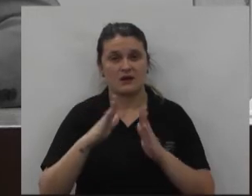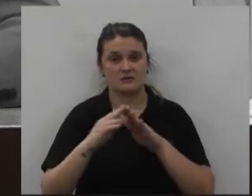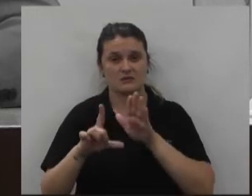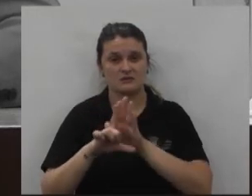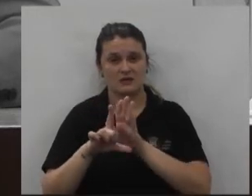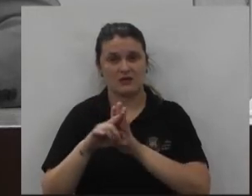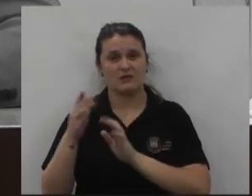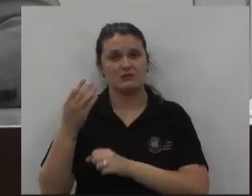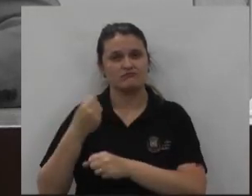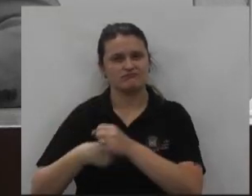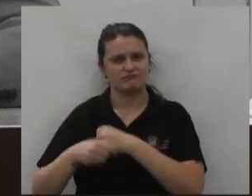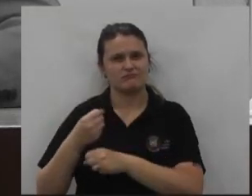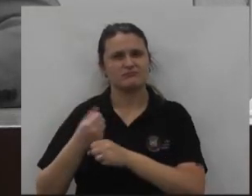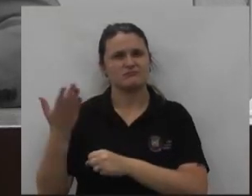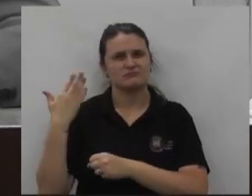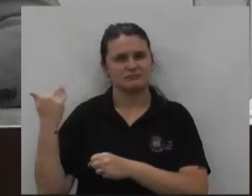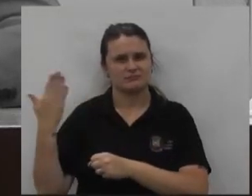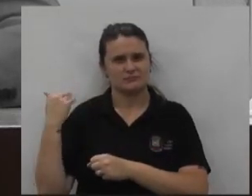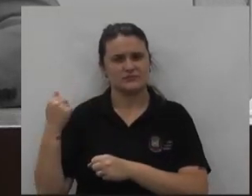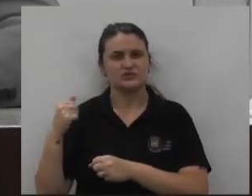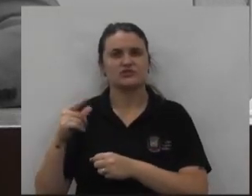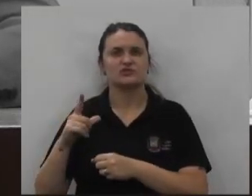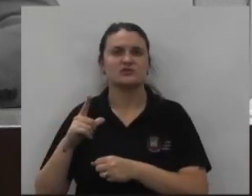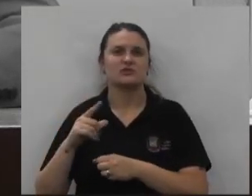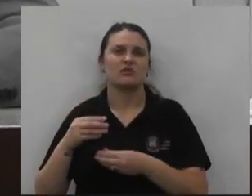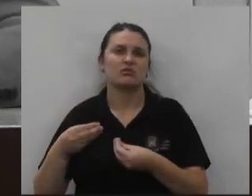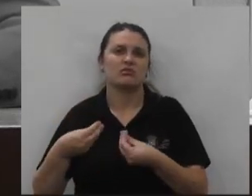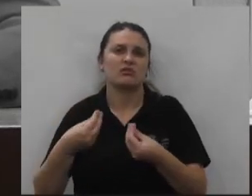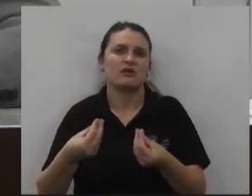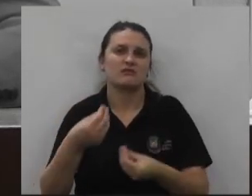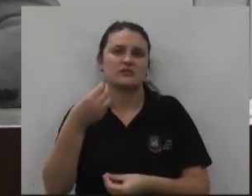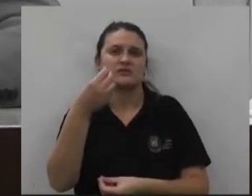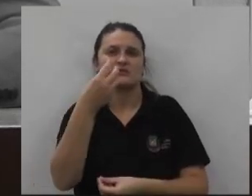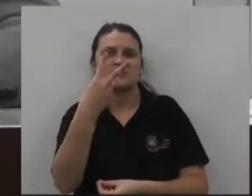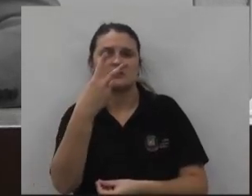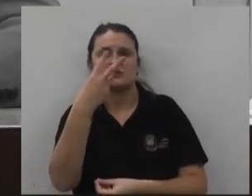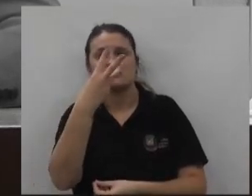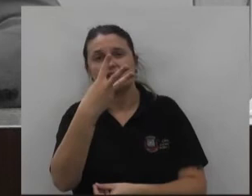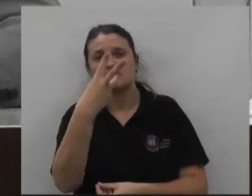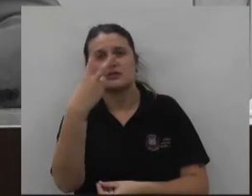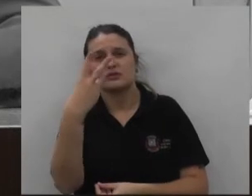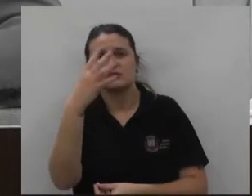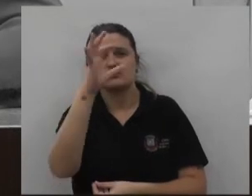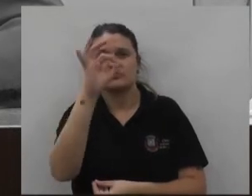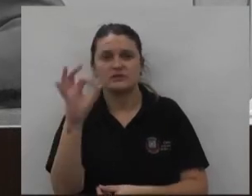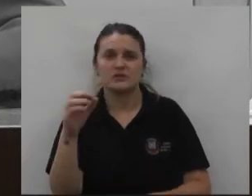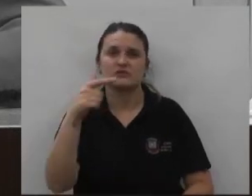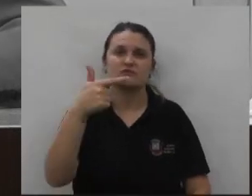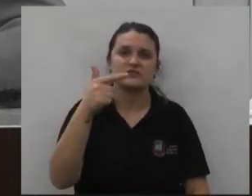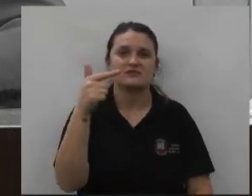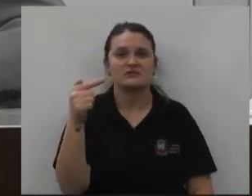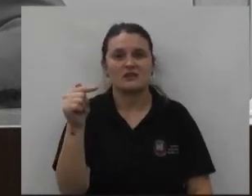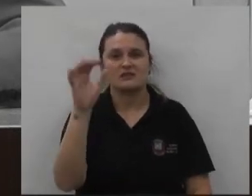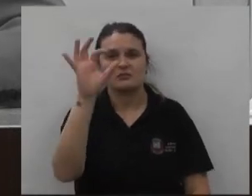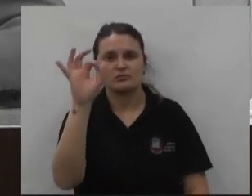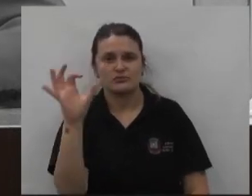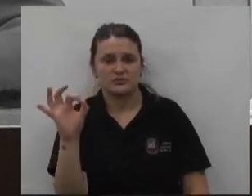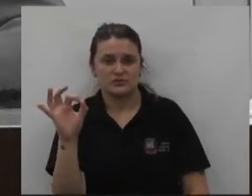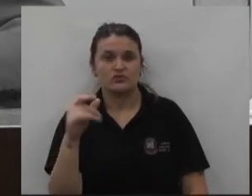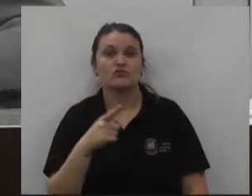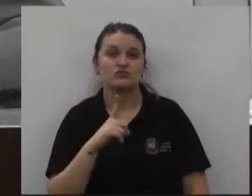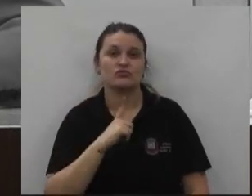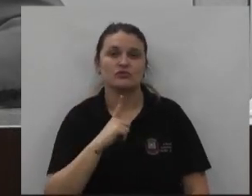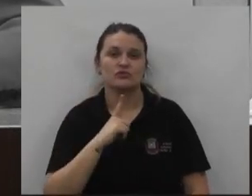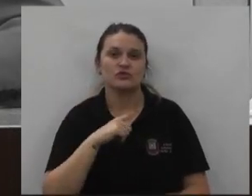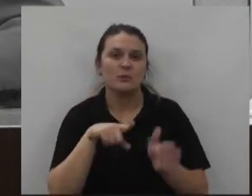anteriores onde se entregava 32% 30% 27% é